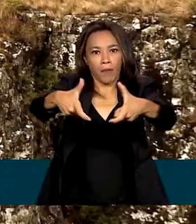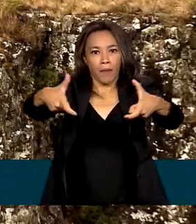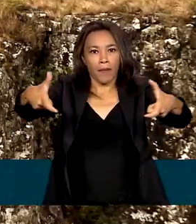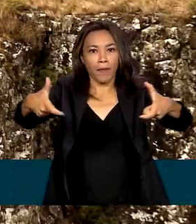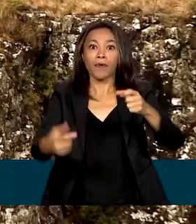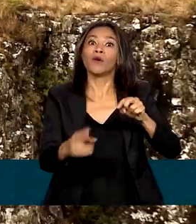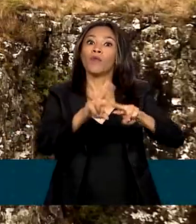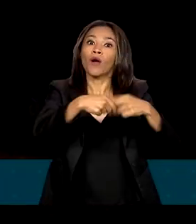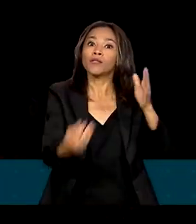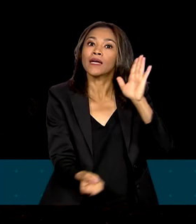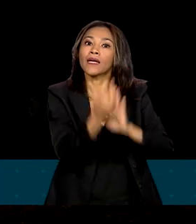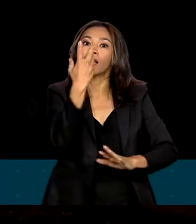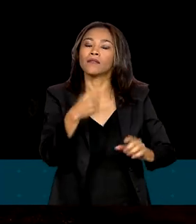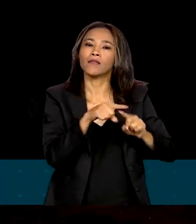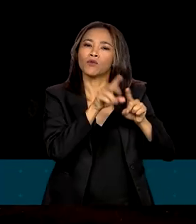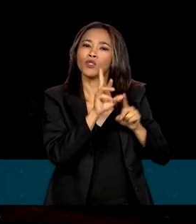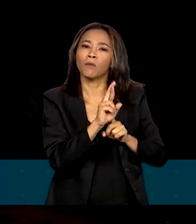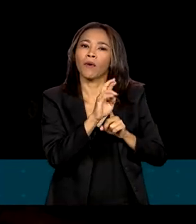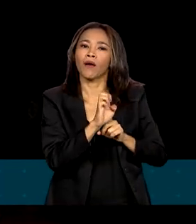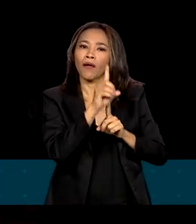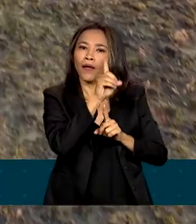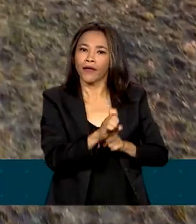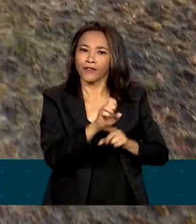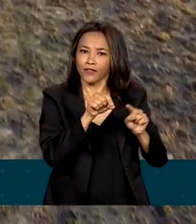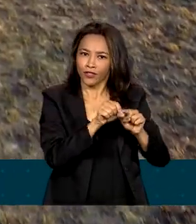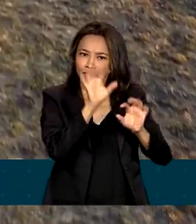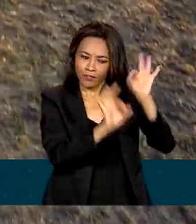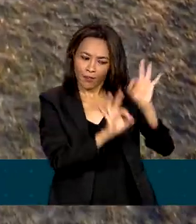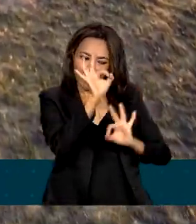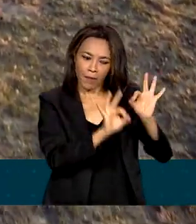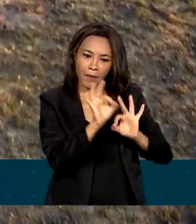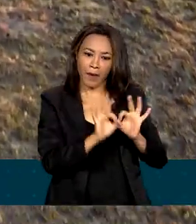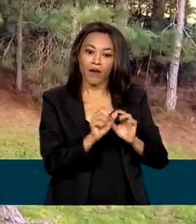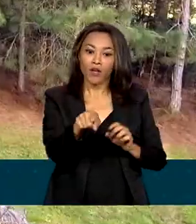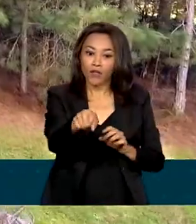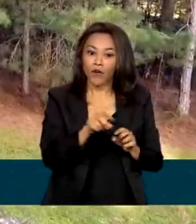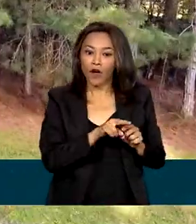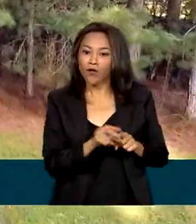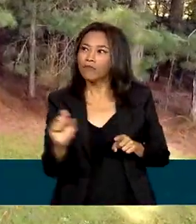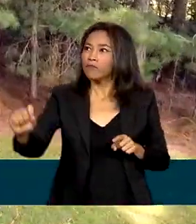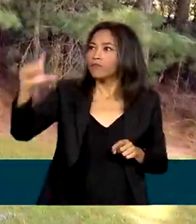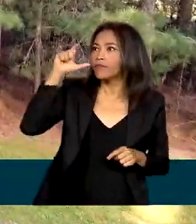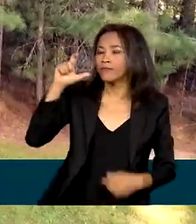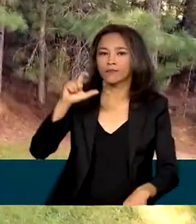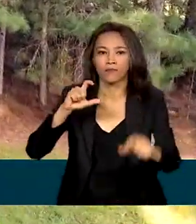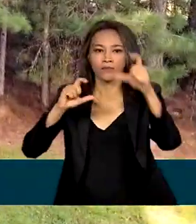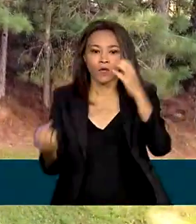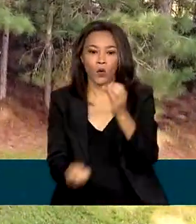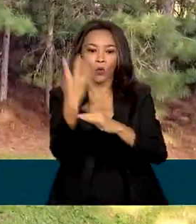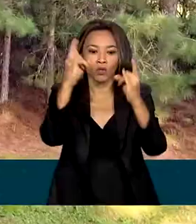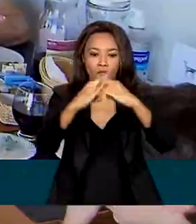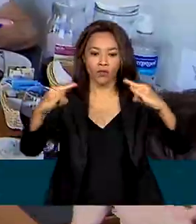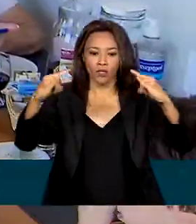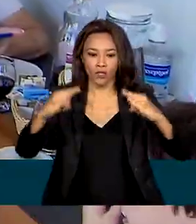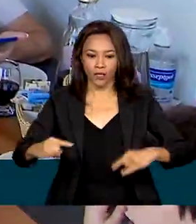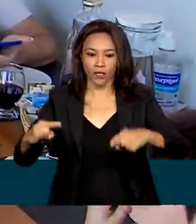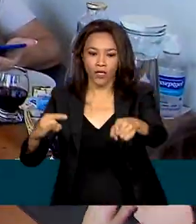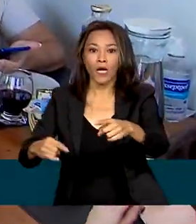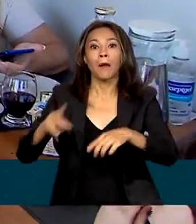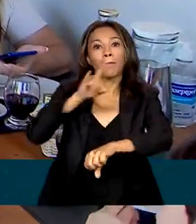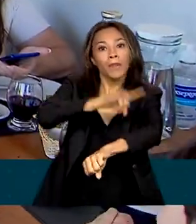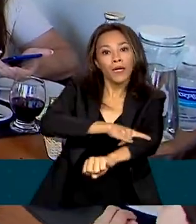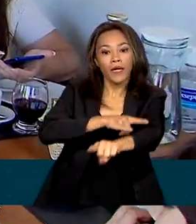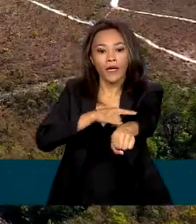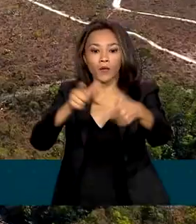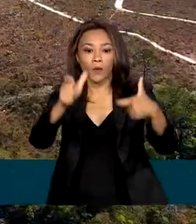nacional de trilhas. Percursos planejados e bem sinalizados, construção de campings, banheiros, locais